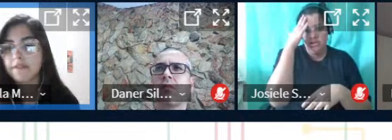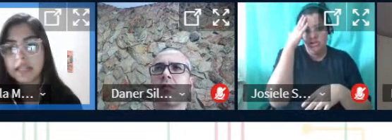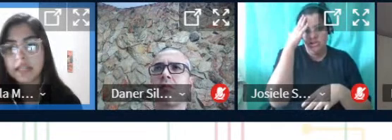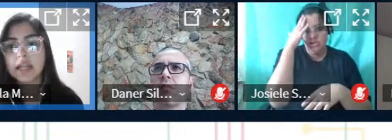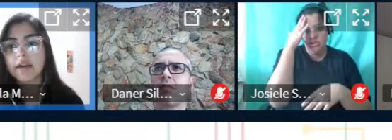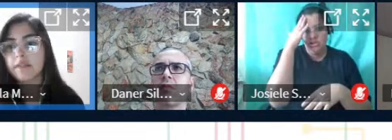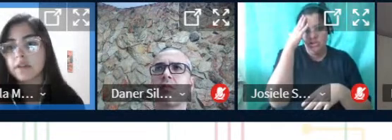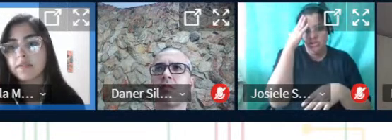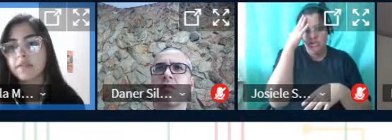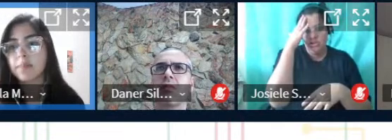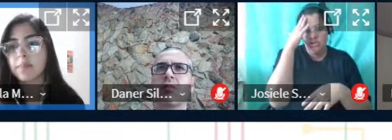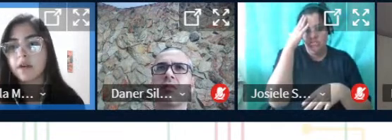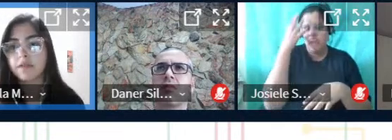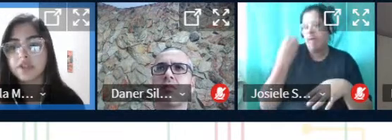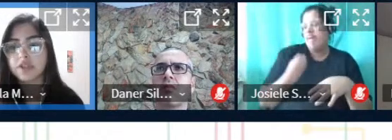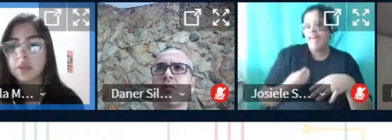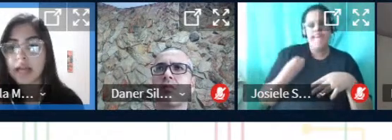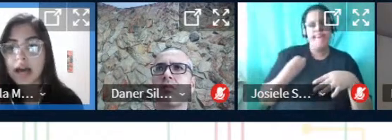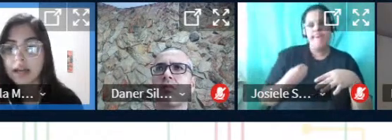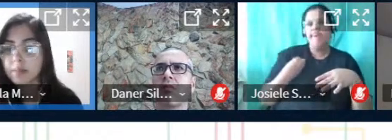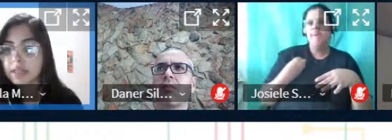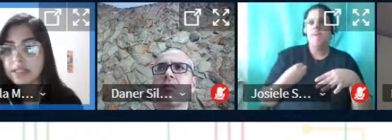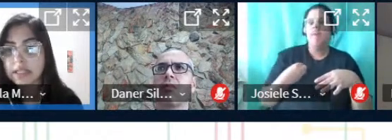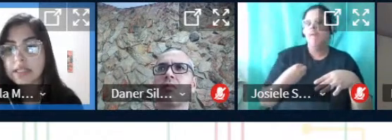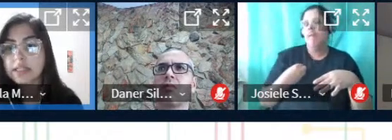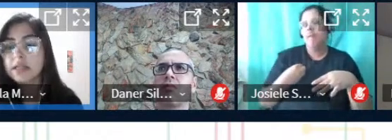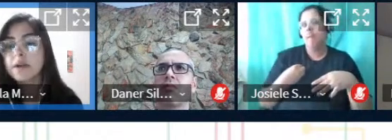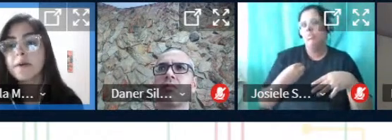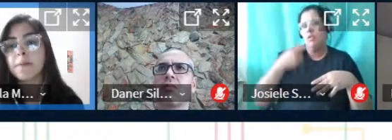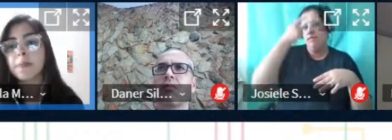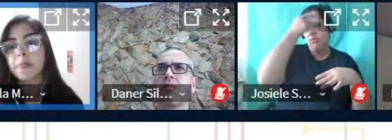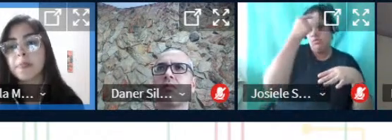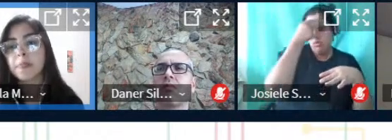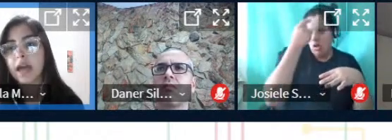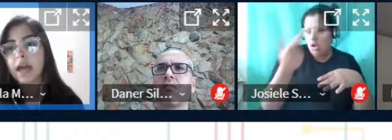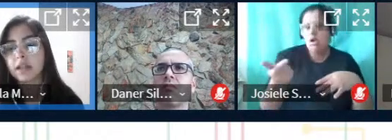para a vida vai prestar um vestibular precise